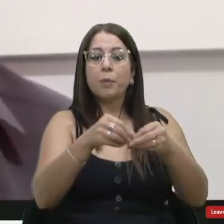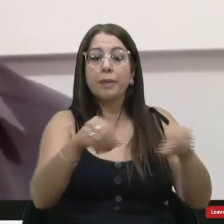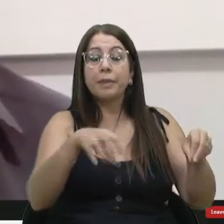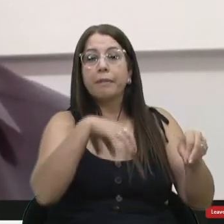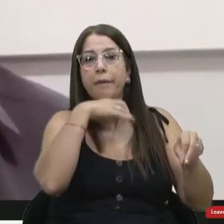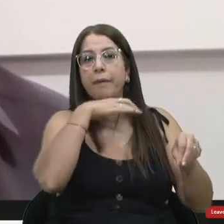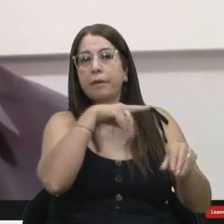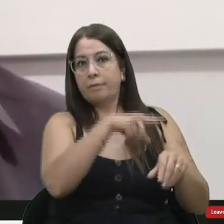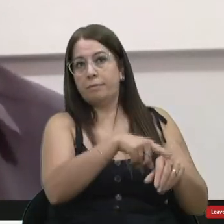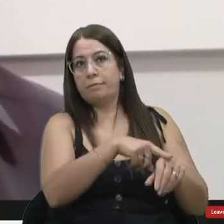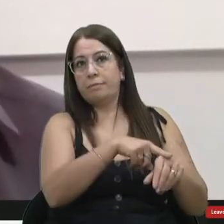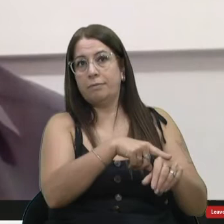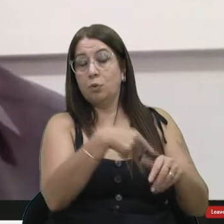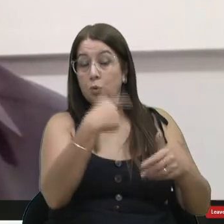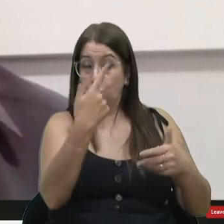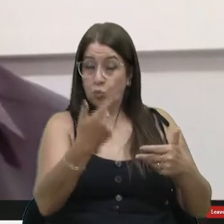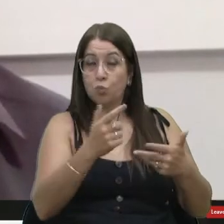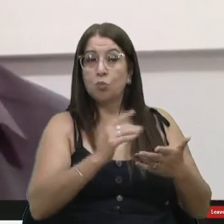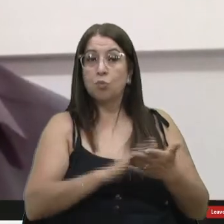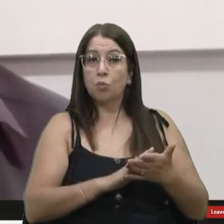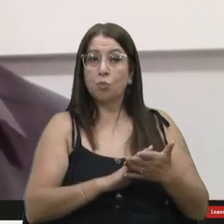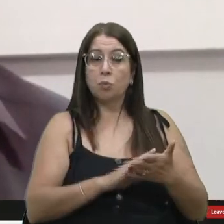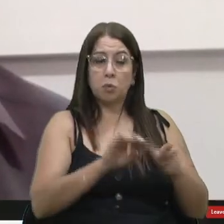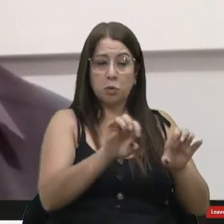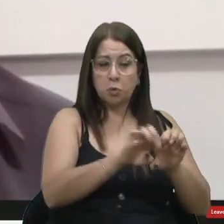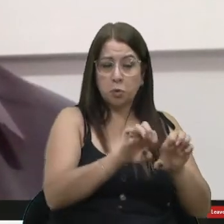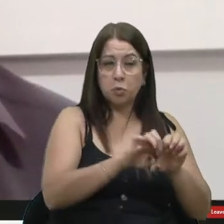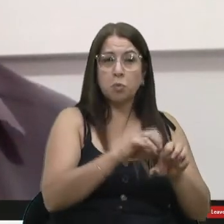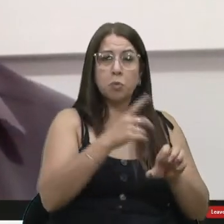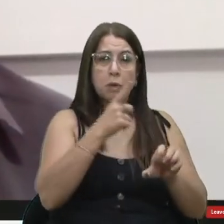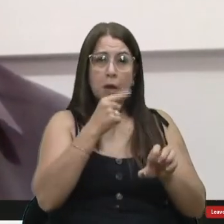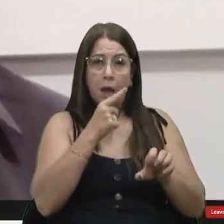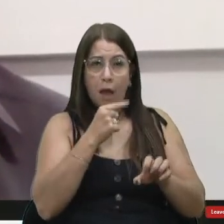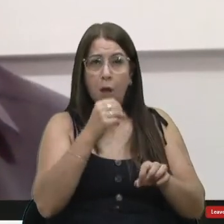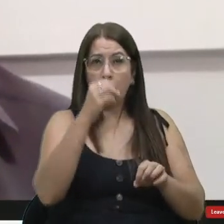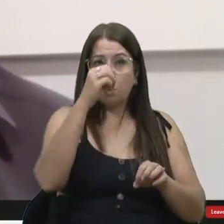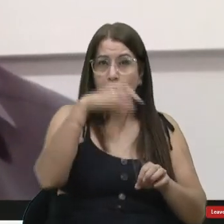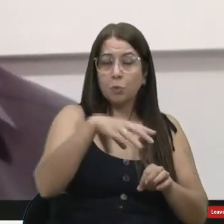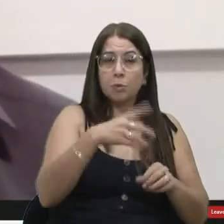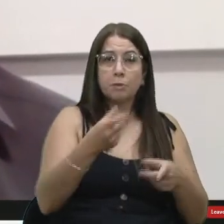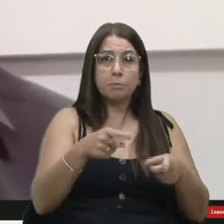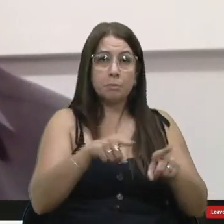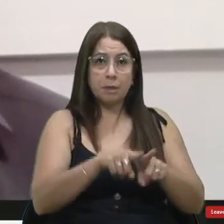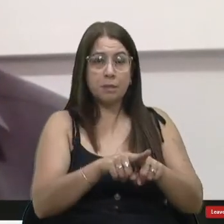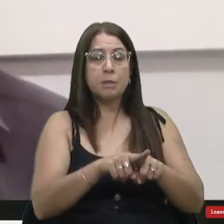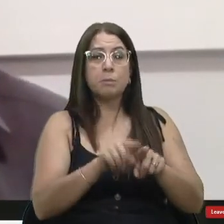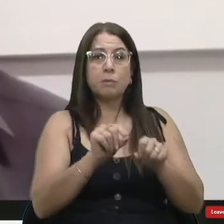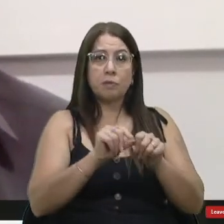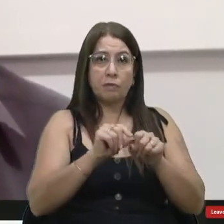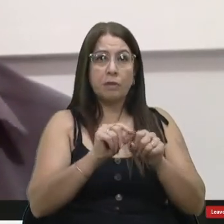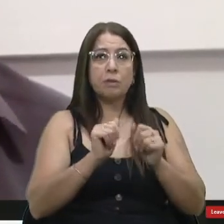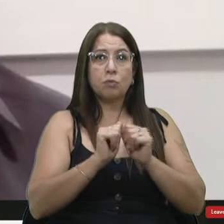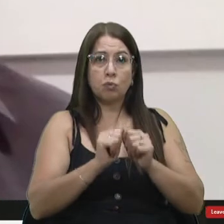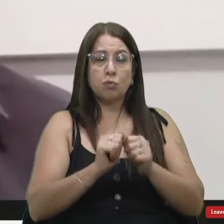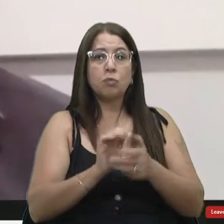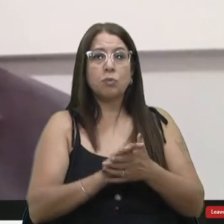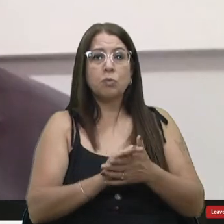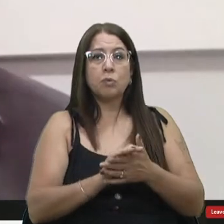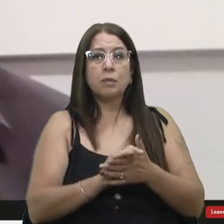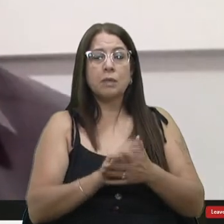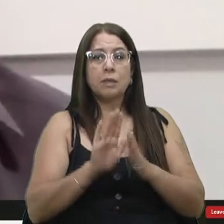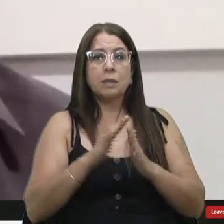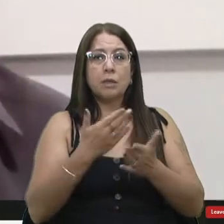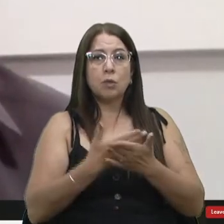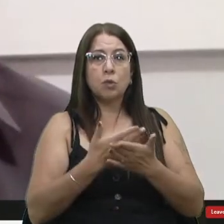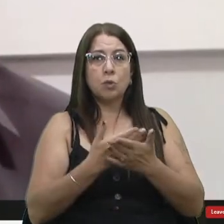terreno. E os demais, a infraestrutura, a água, a luz, alguma parceria foi feita, uma contrapartida também, ali da escola,